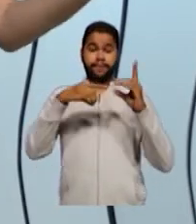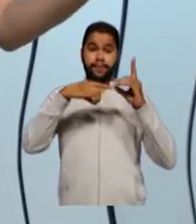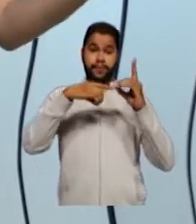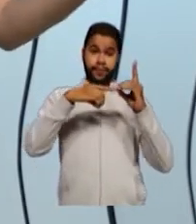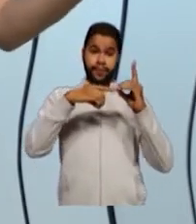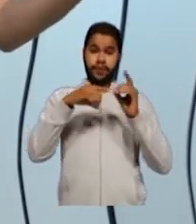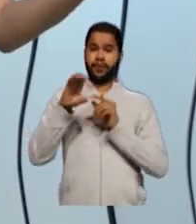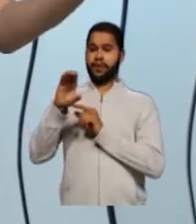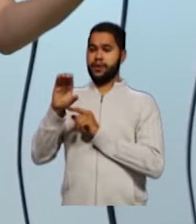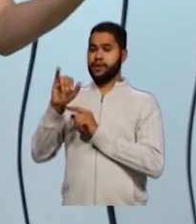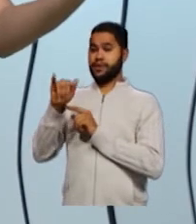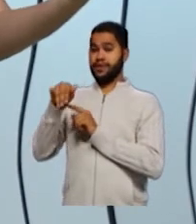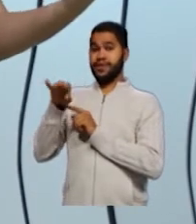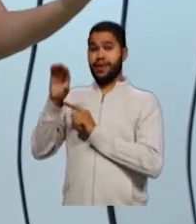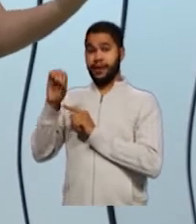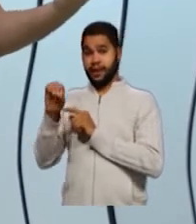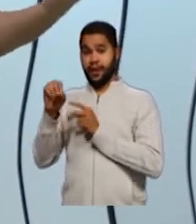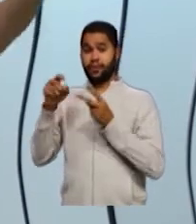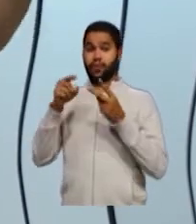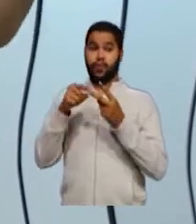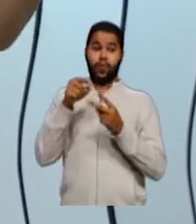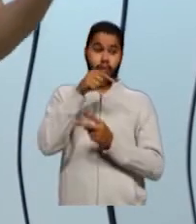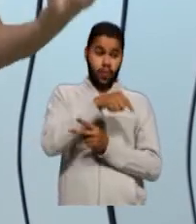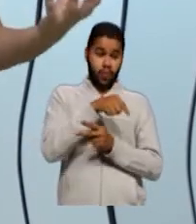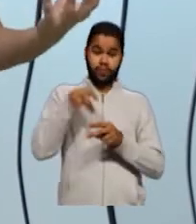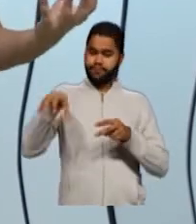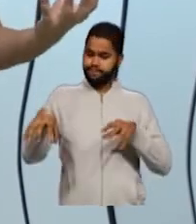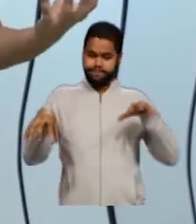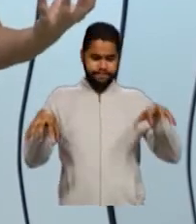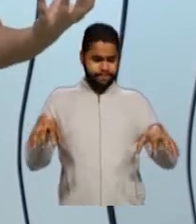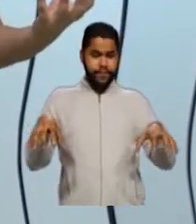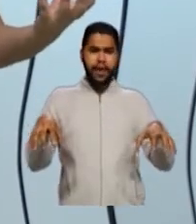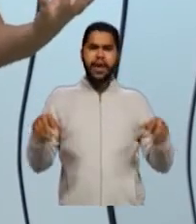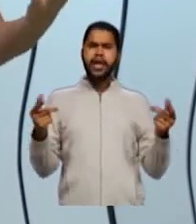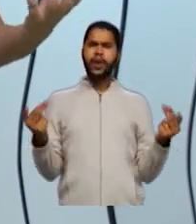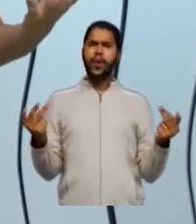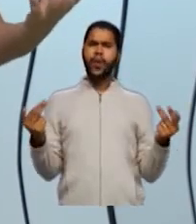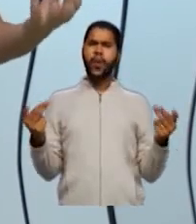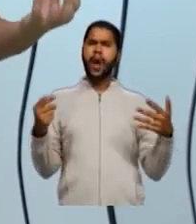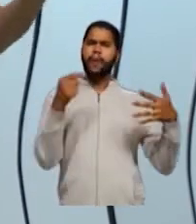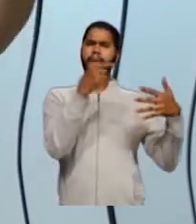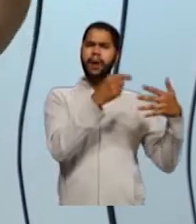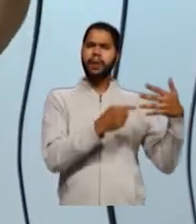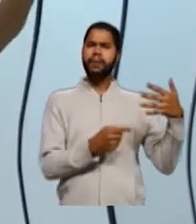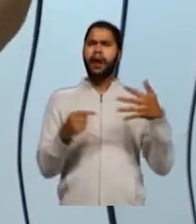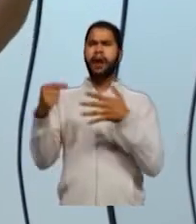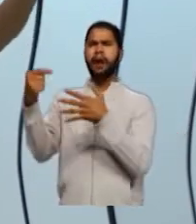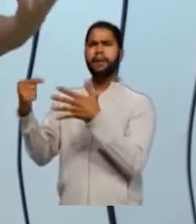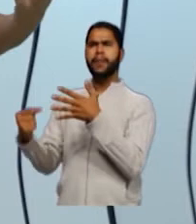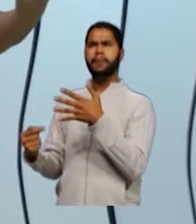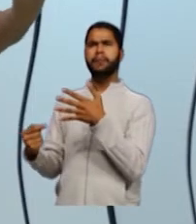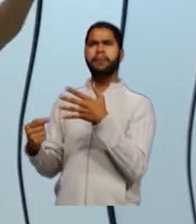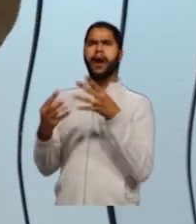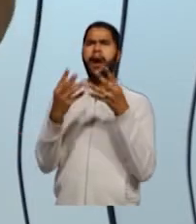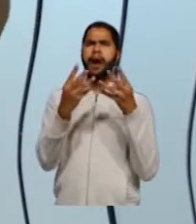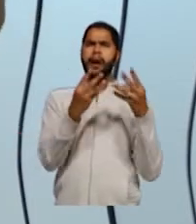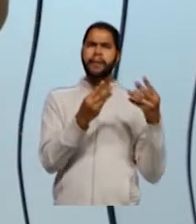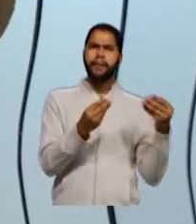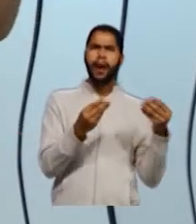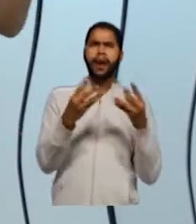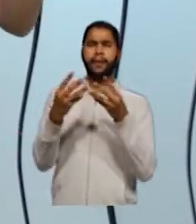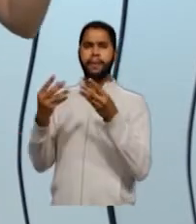cianato de amônio e a ureia, tinham a mesma composição. Ou seja, as duas substâncias